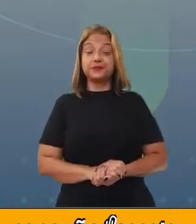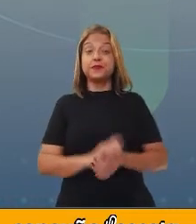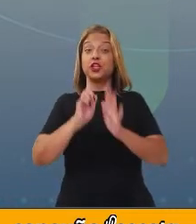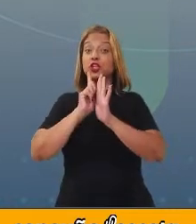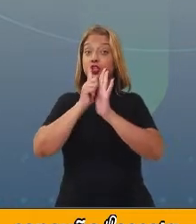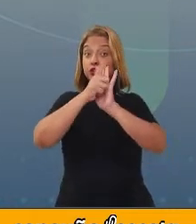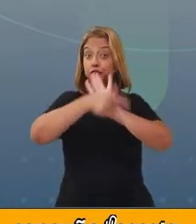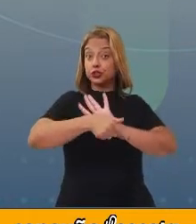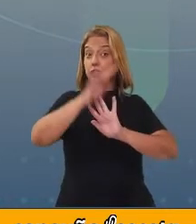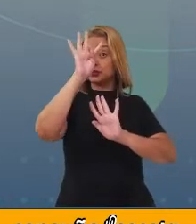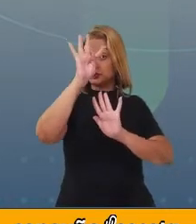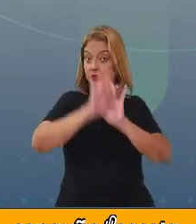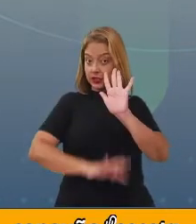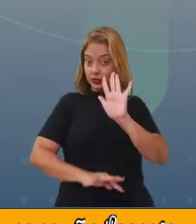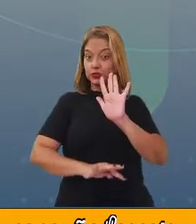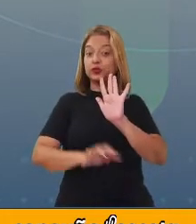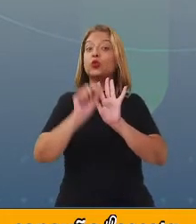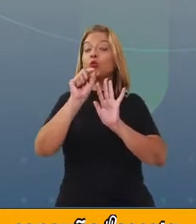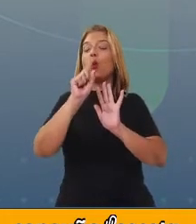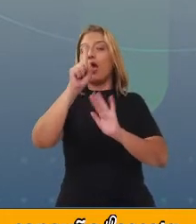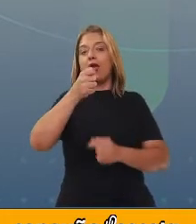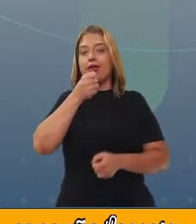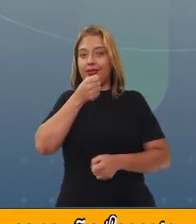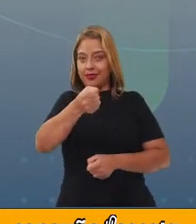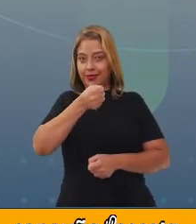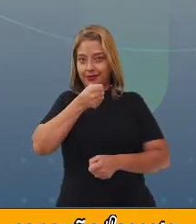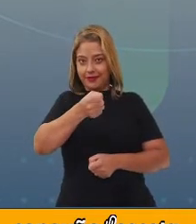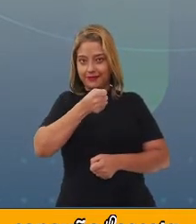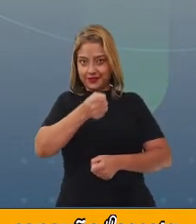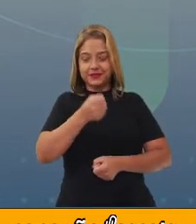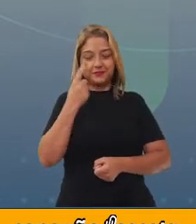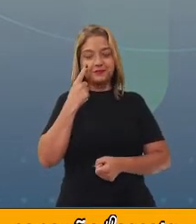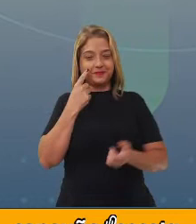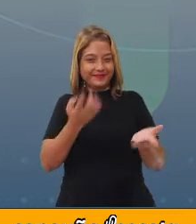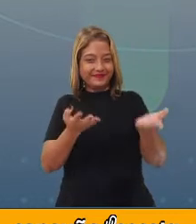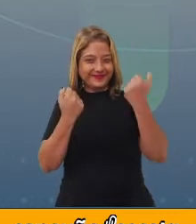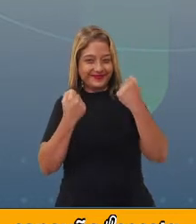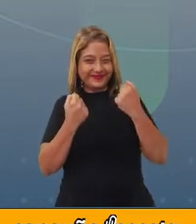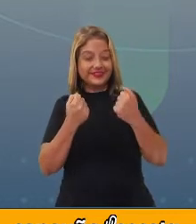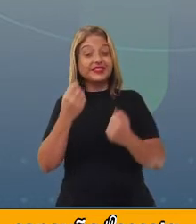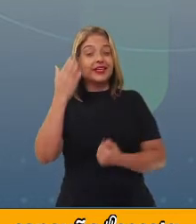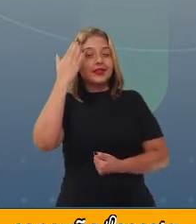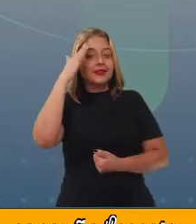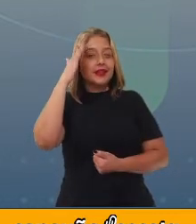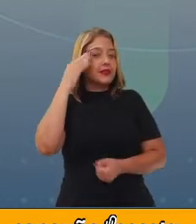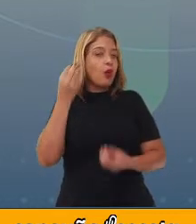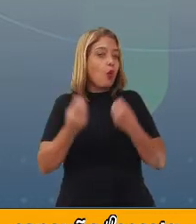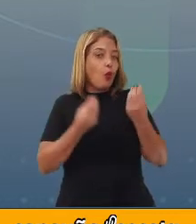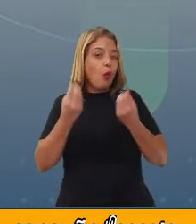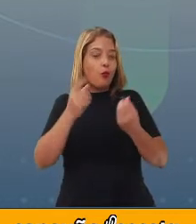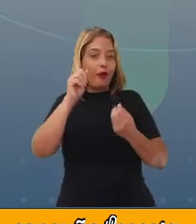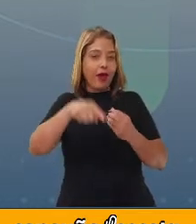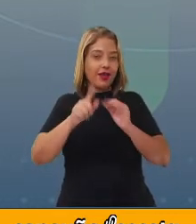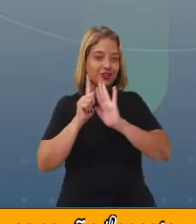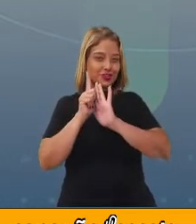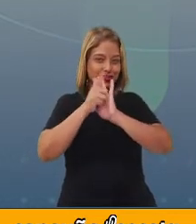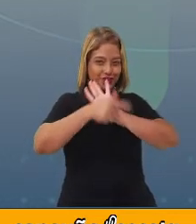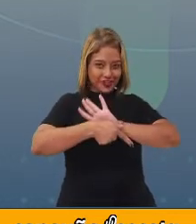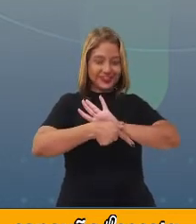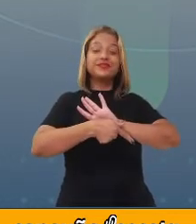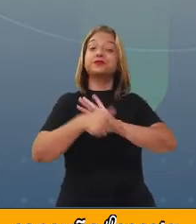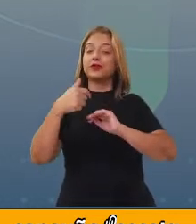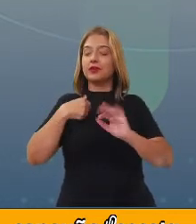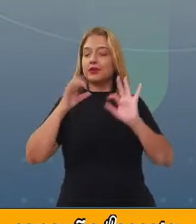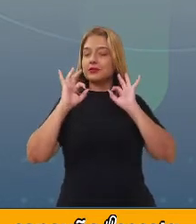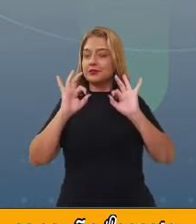Gênero Textual Entrevista. Vamos lá? Vamos compreender um pouco mais sobre esse gênero? Eu tenho certeza